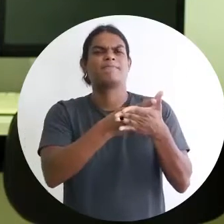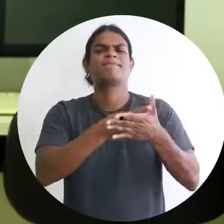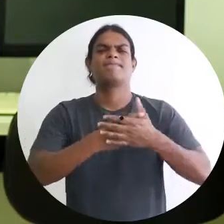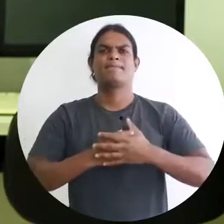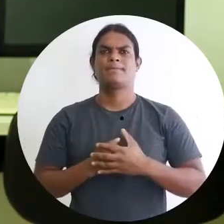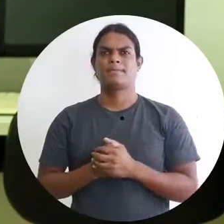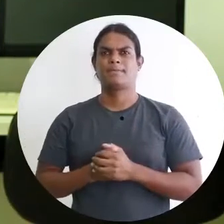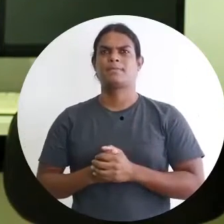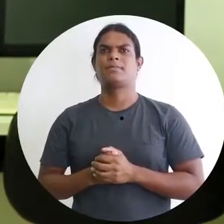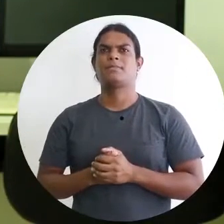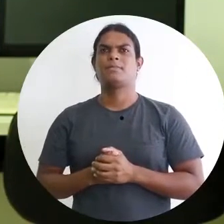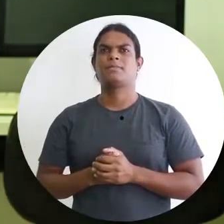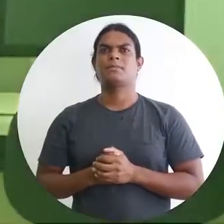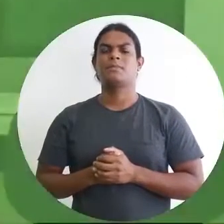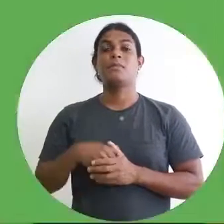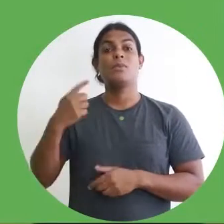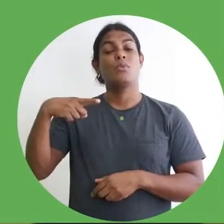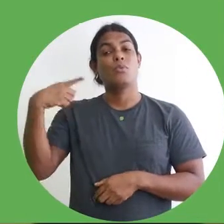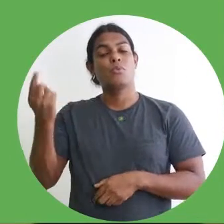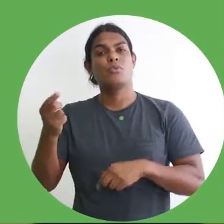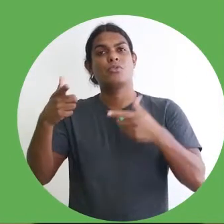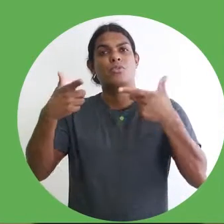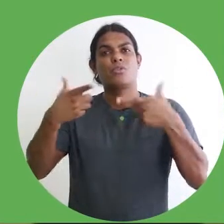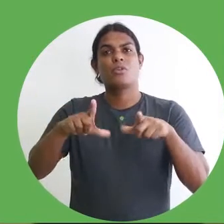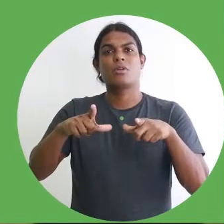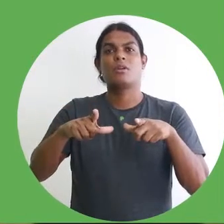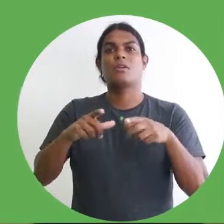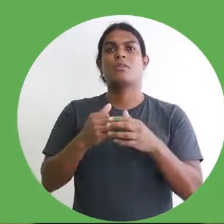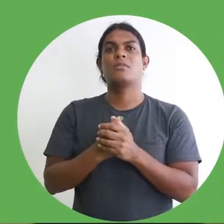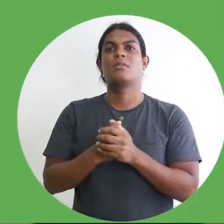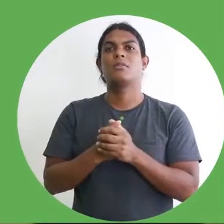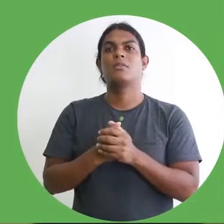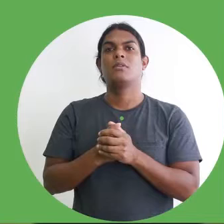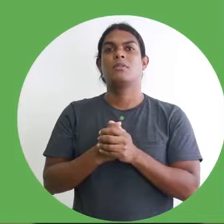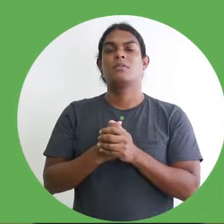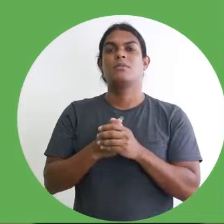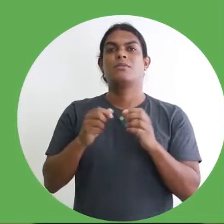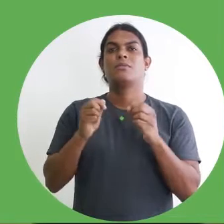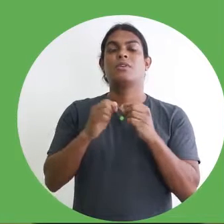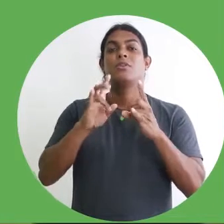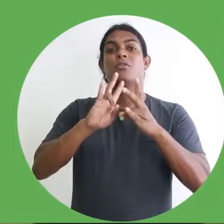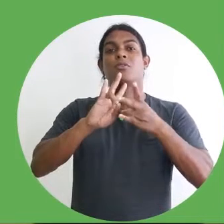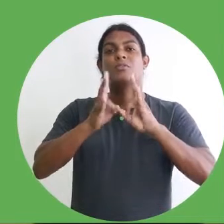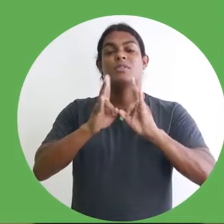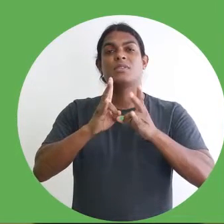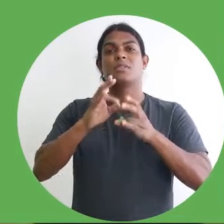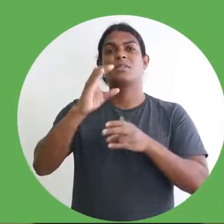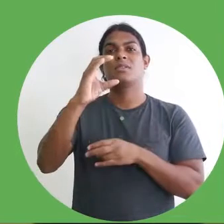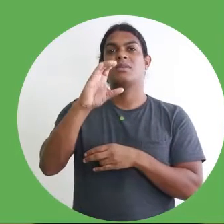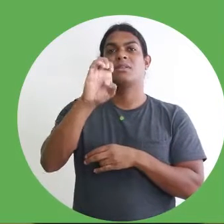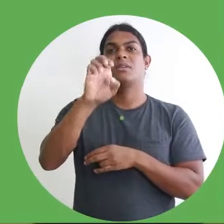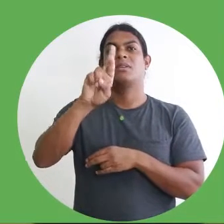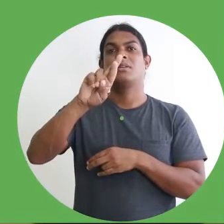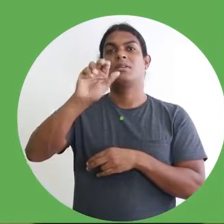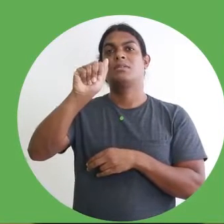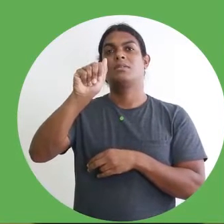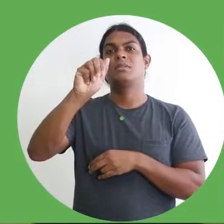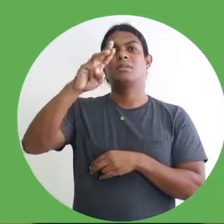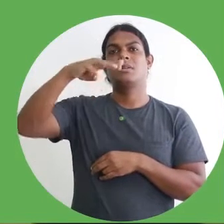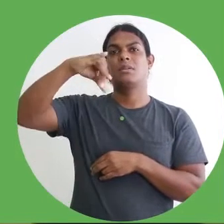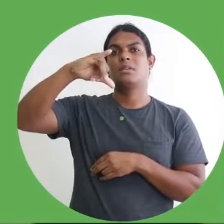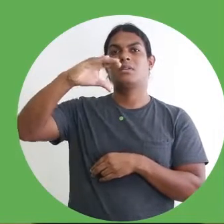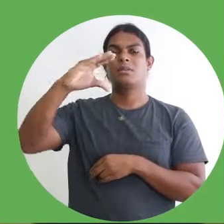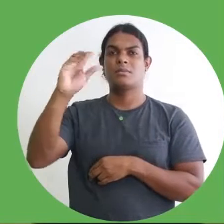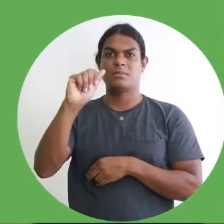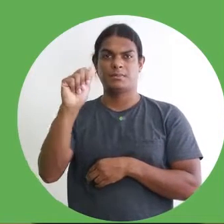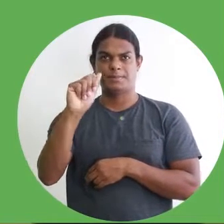O outro espaço cultural que eu selecionei foi a Oficina Cerâmica de Francisco Brenan. Esse espaço é um complexo de